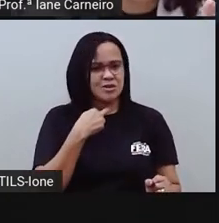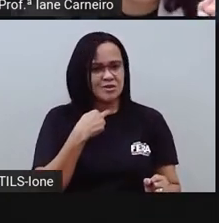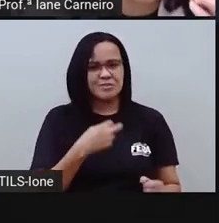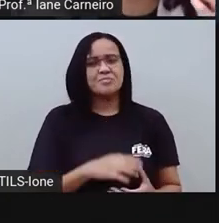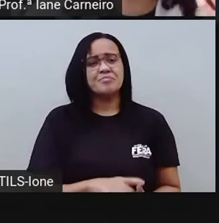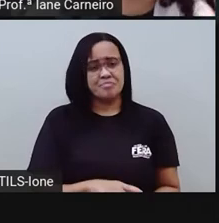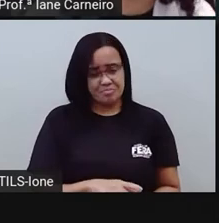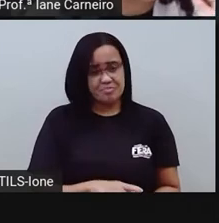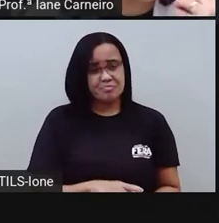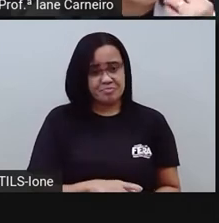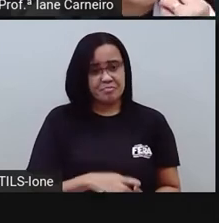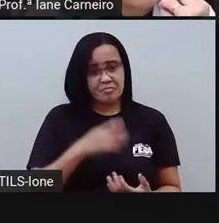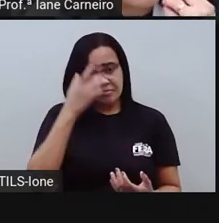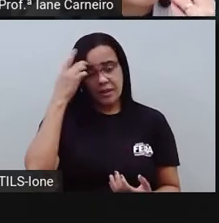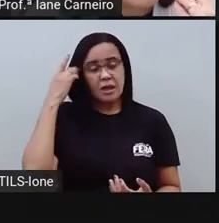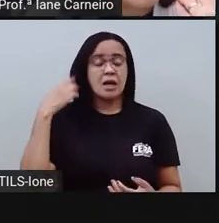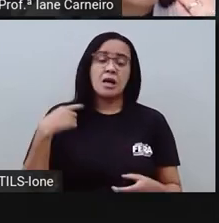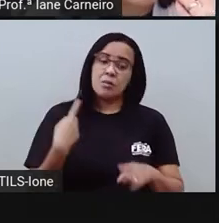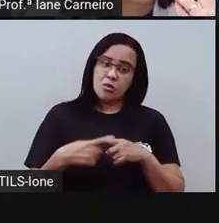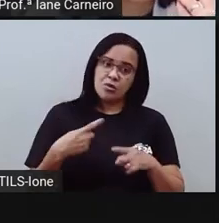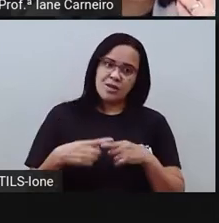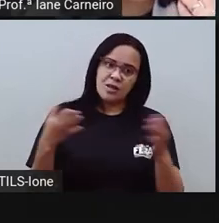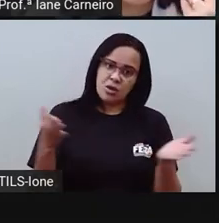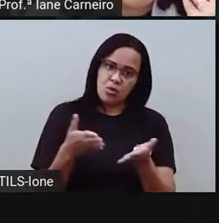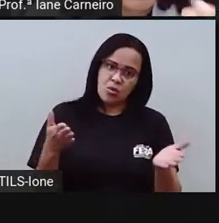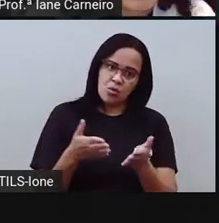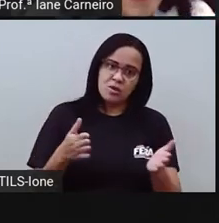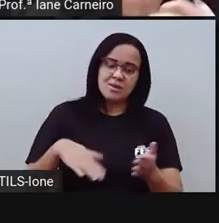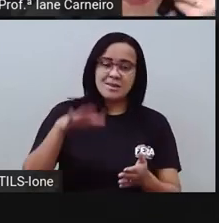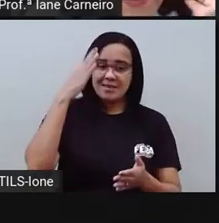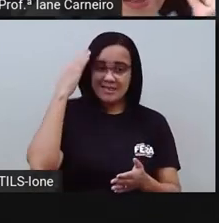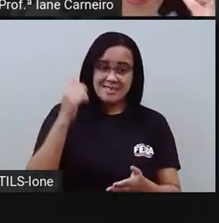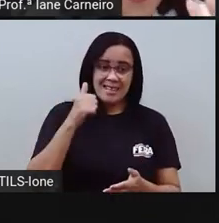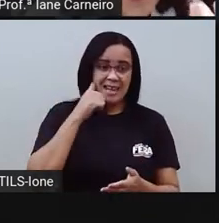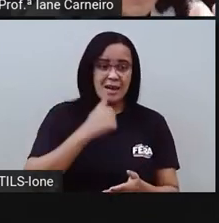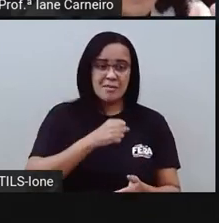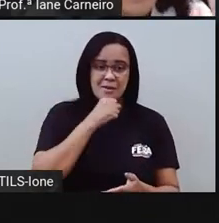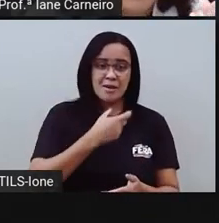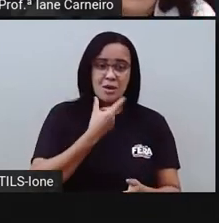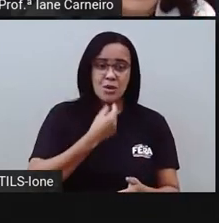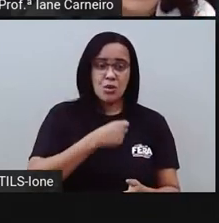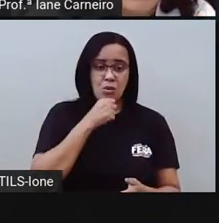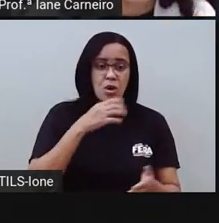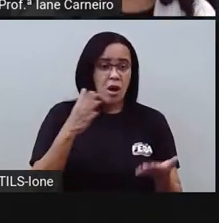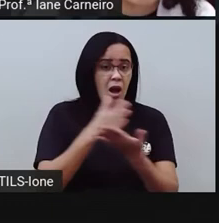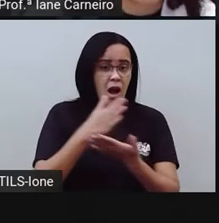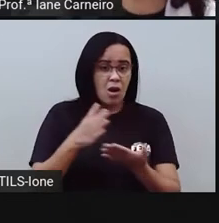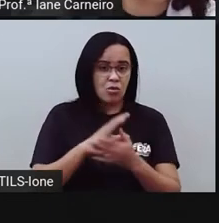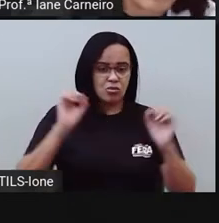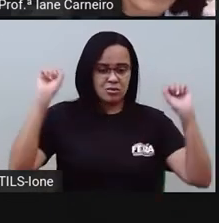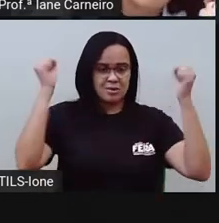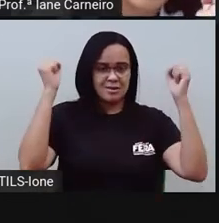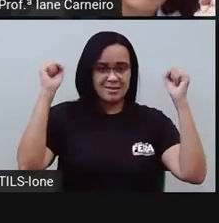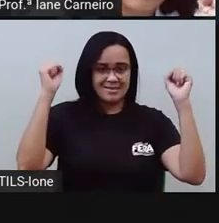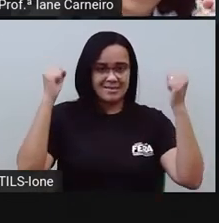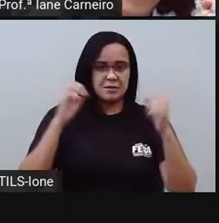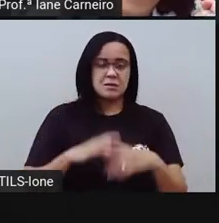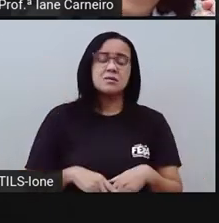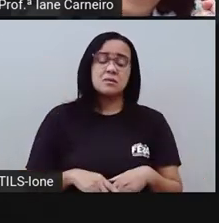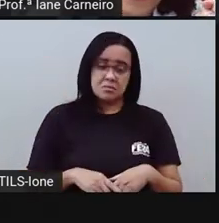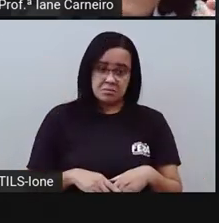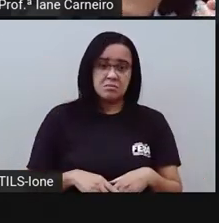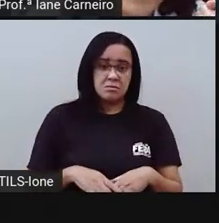Mas a gente precisa respeitar. Olha só aqui no trânsito. O motorista está apressadíssimo e o idoso atravessando devagarzinho